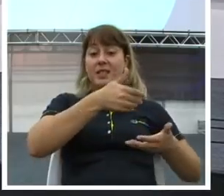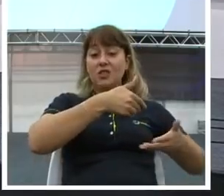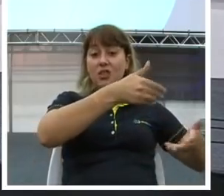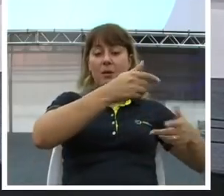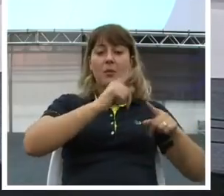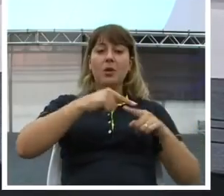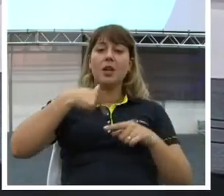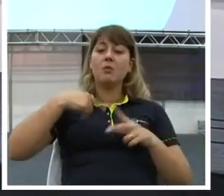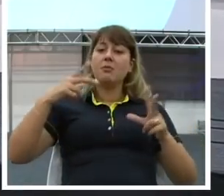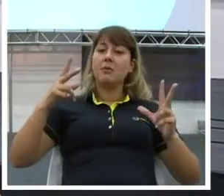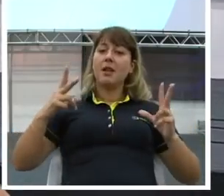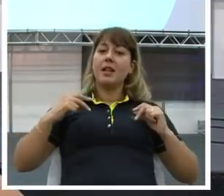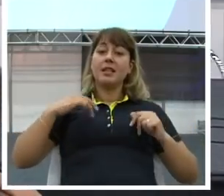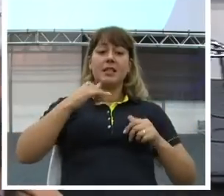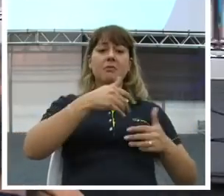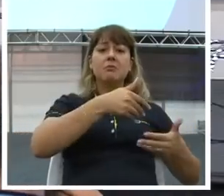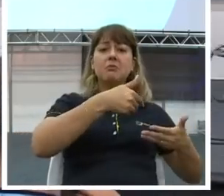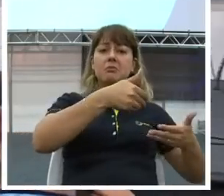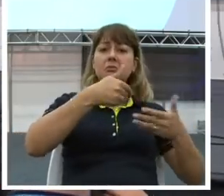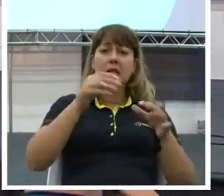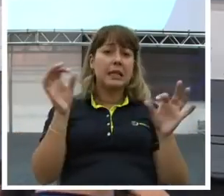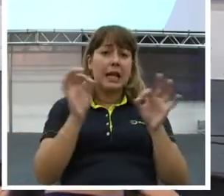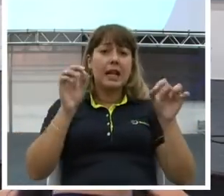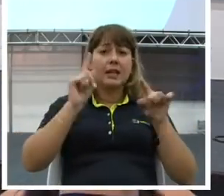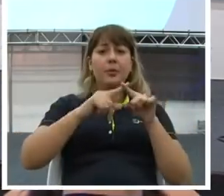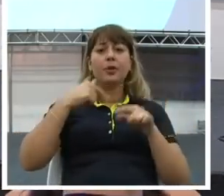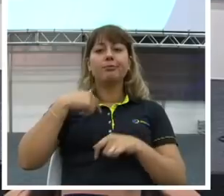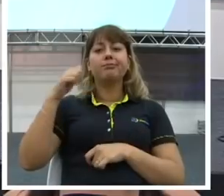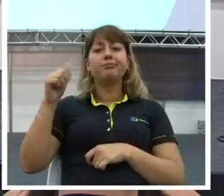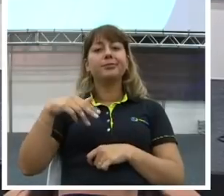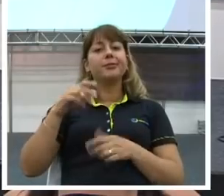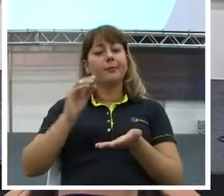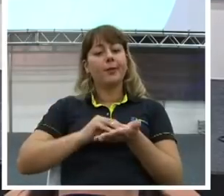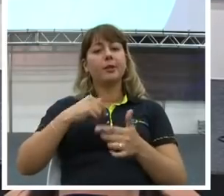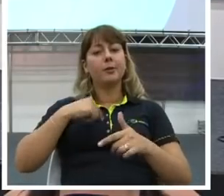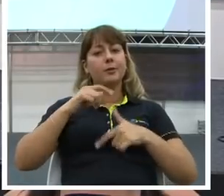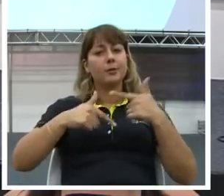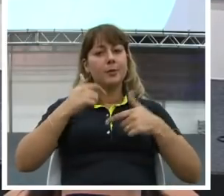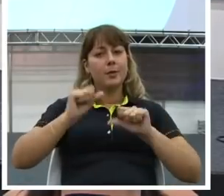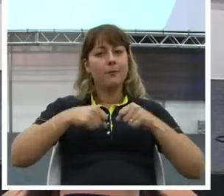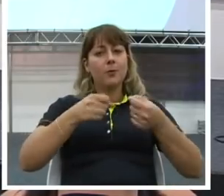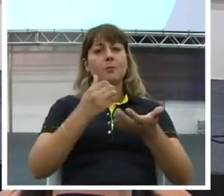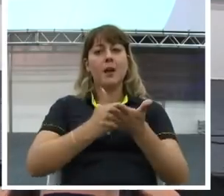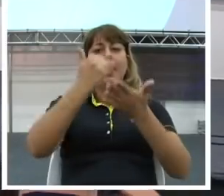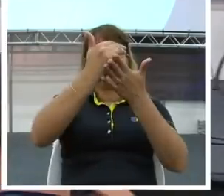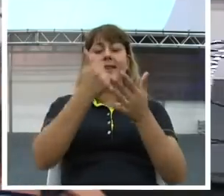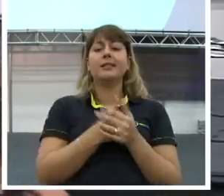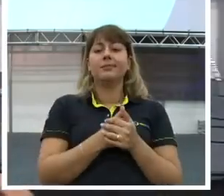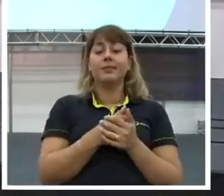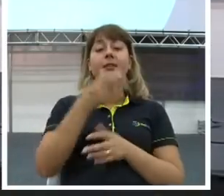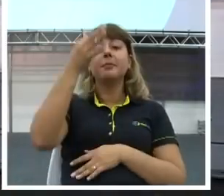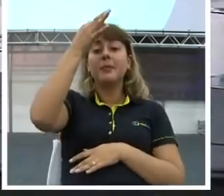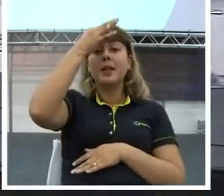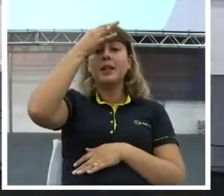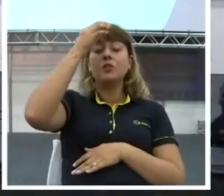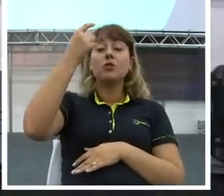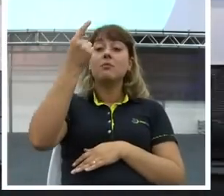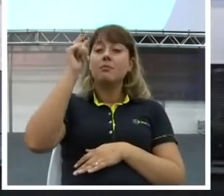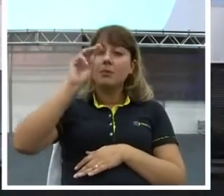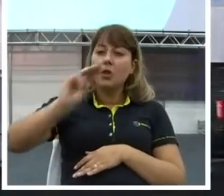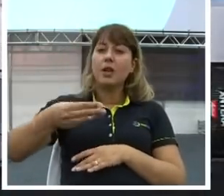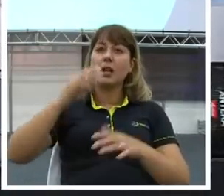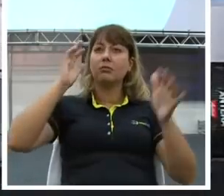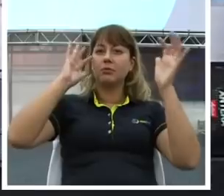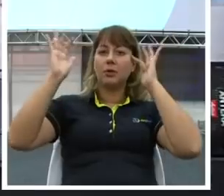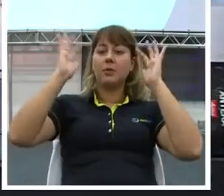merece. Porque as pessoas não estão vendo o valor no que você está fazendo. Quer mente milionária? Desenvolva capacidades.